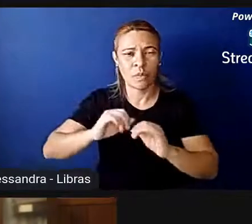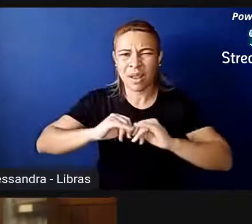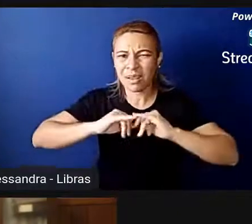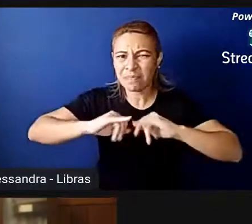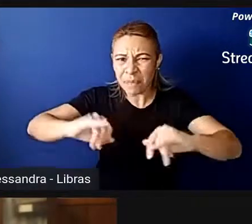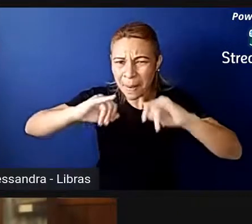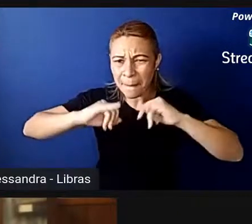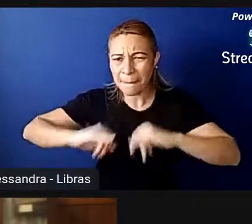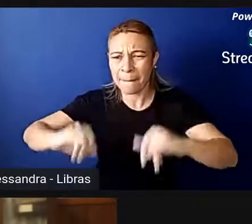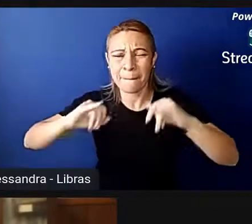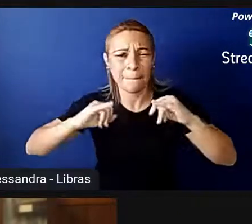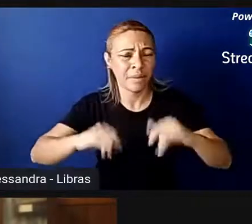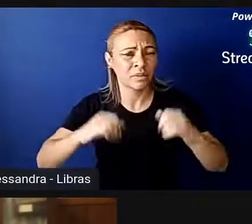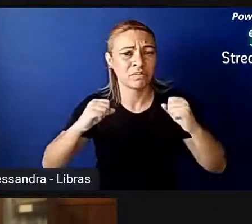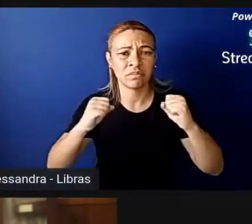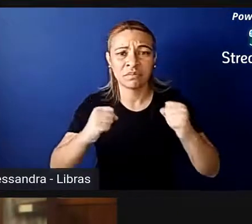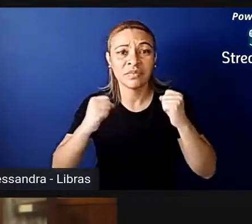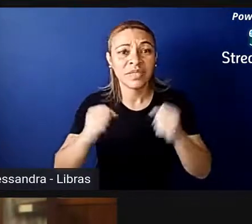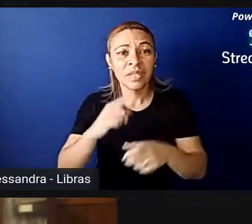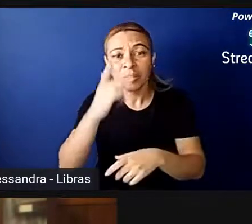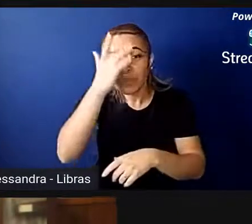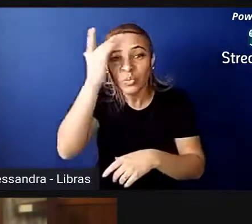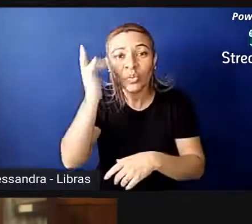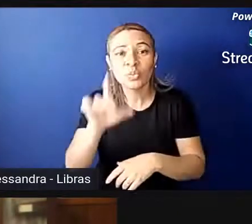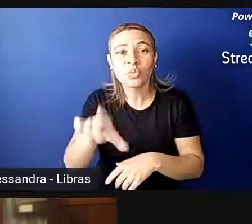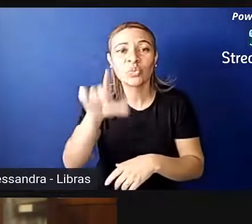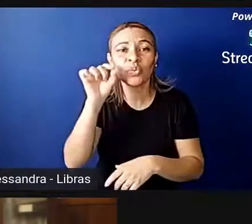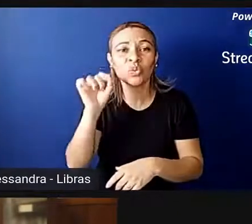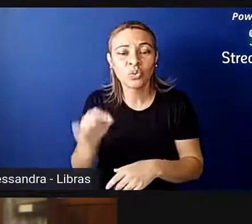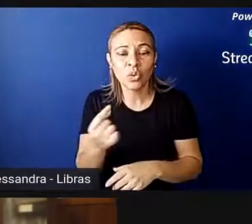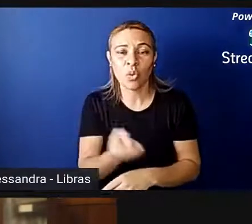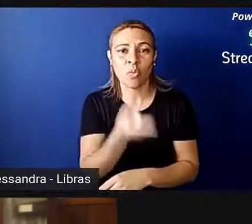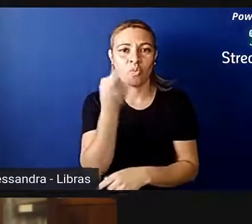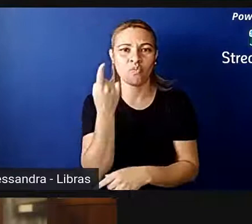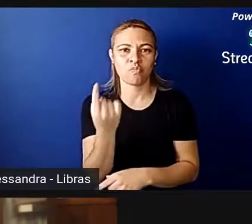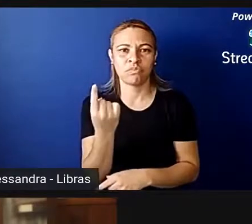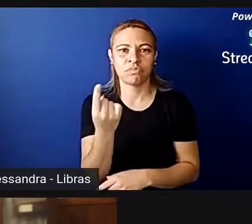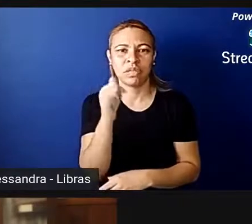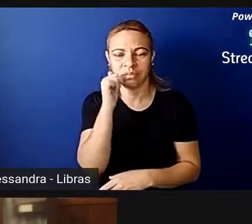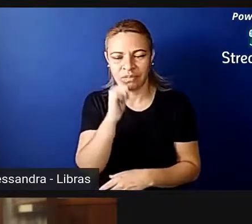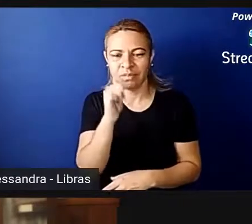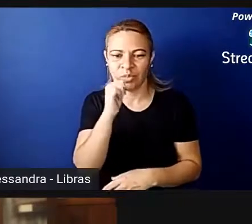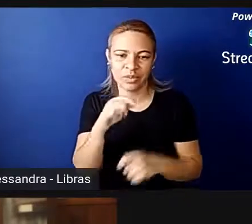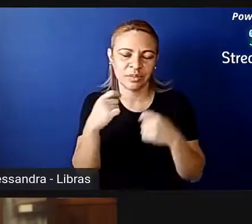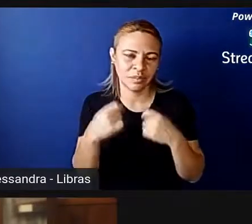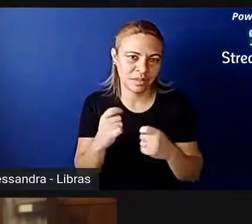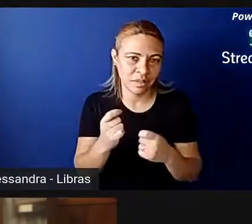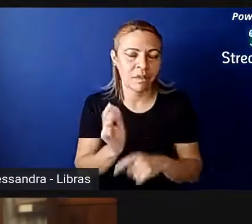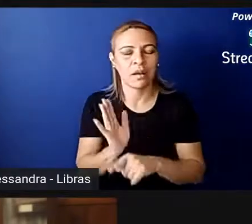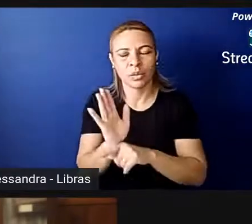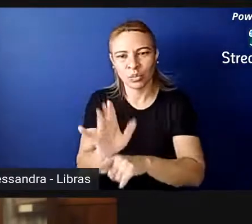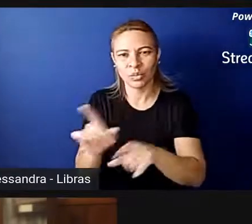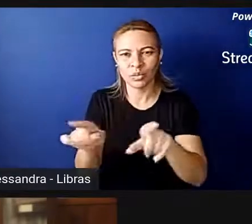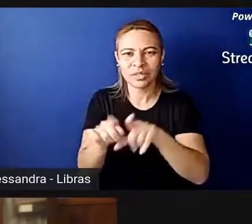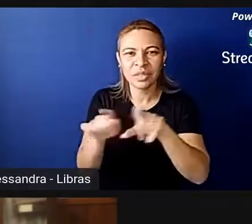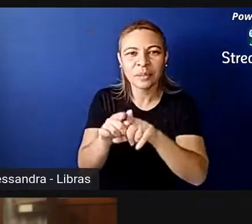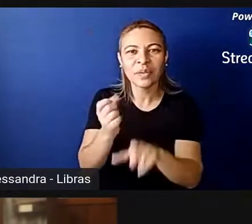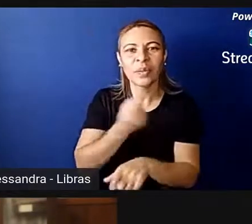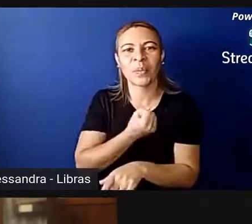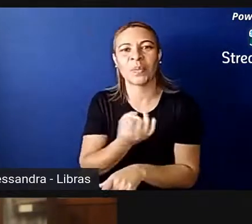que quando a pessoa fosse escolher os dois candidatos, que ao menos um fosse mulher. Então, isso ajudou não só a aumentar o número de mulheres,